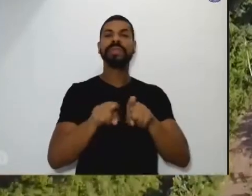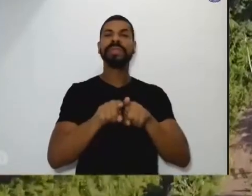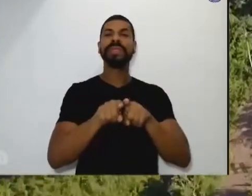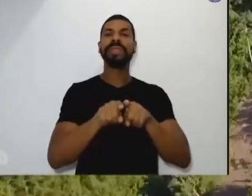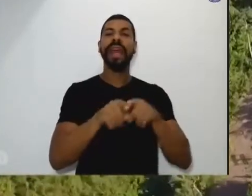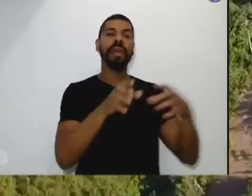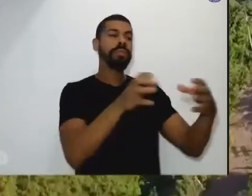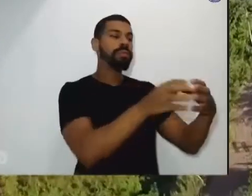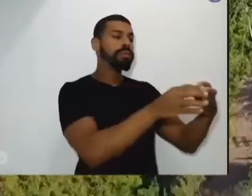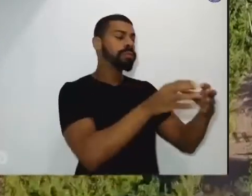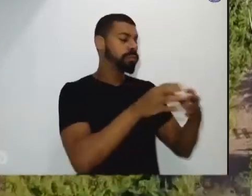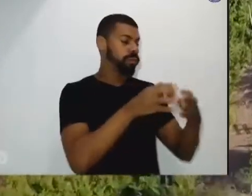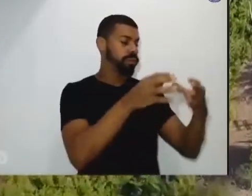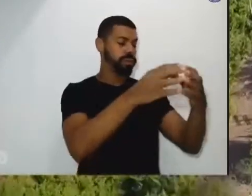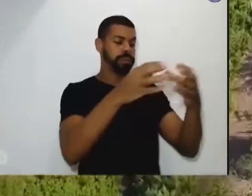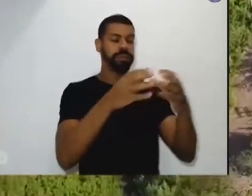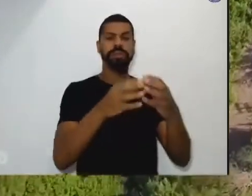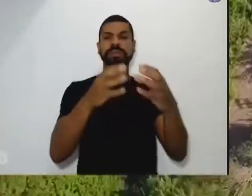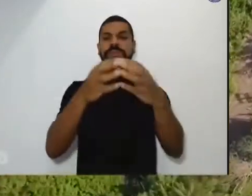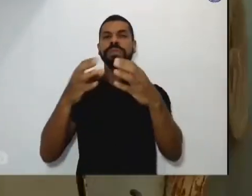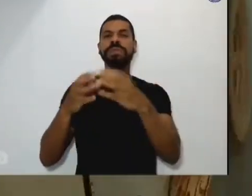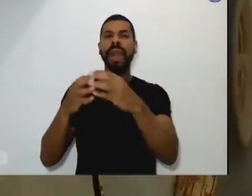territórios de seus antepassados.